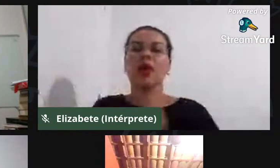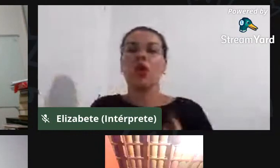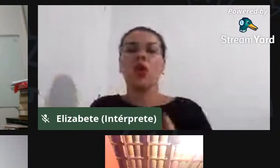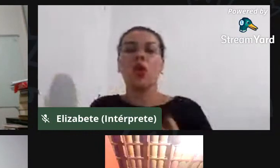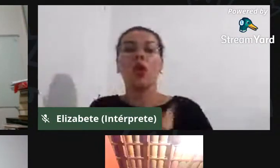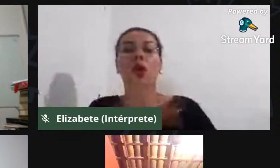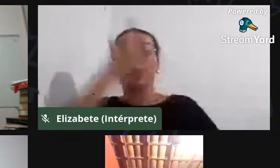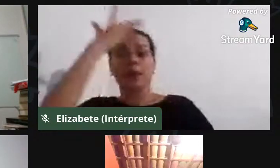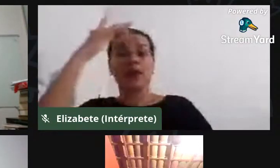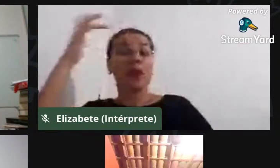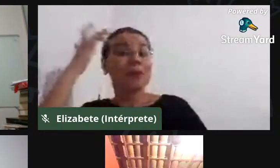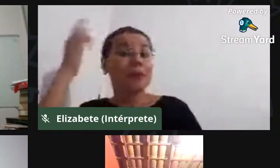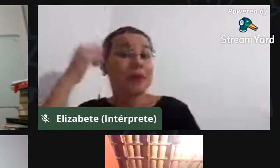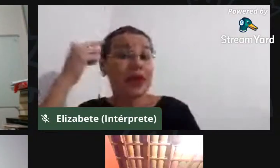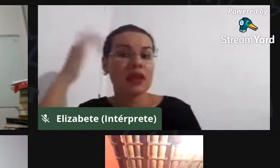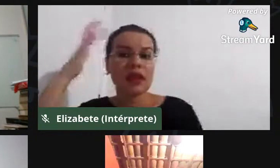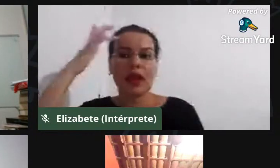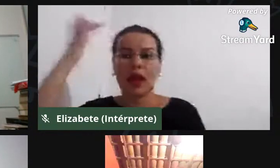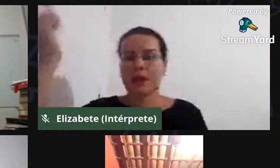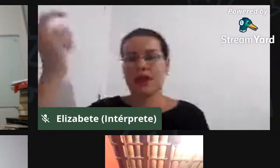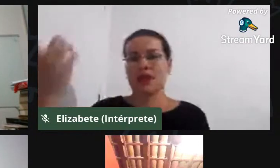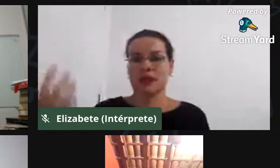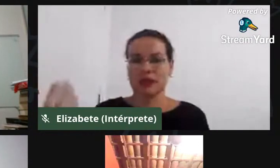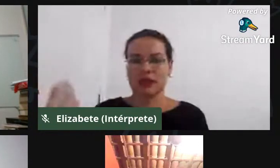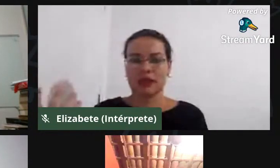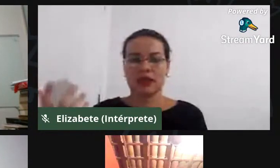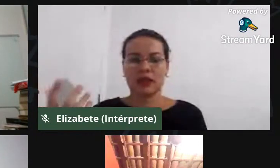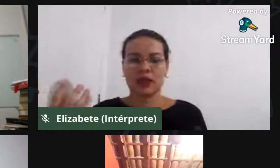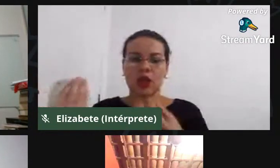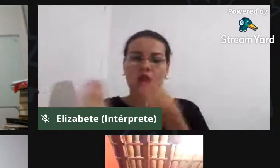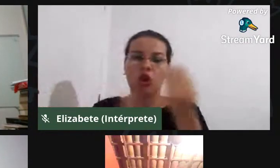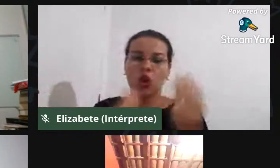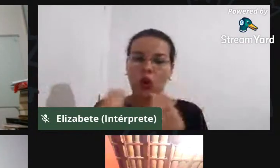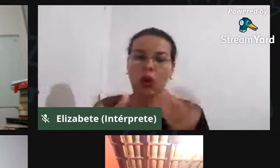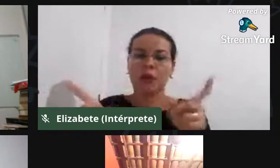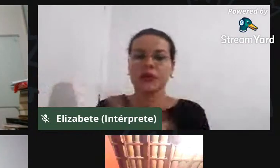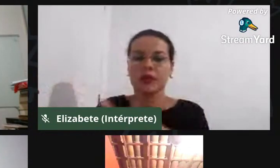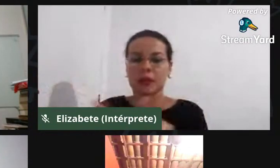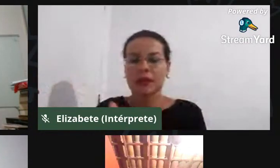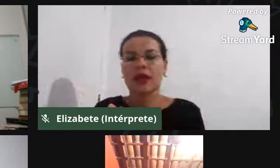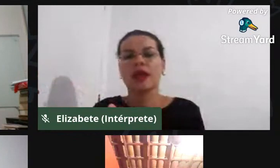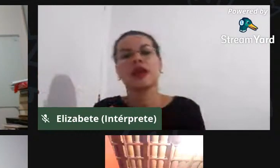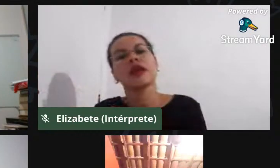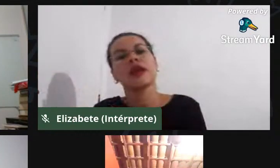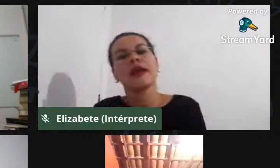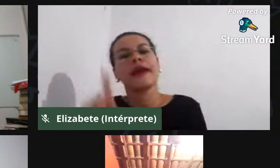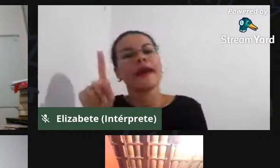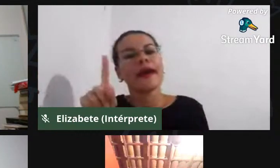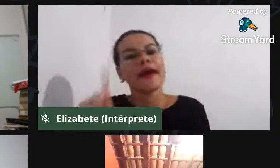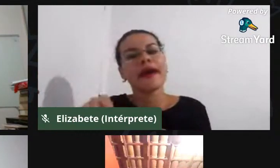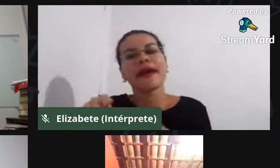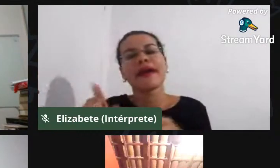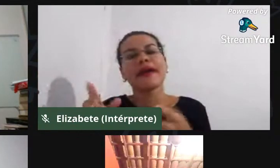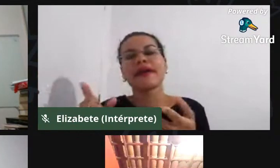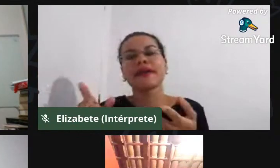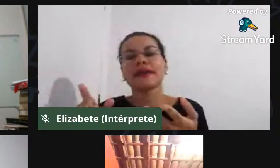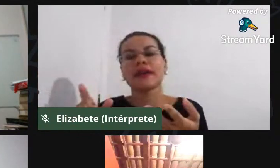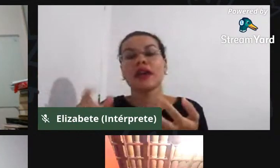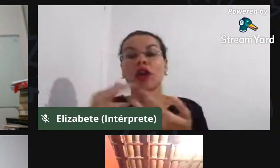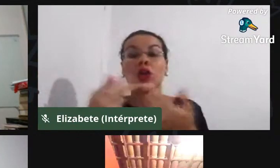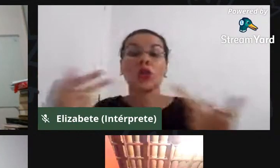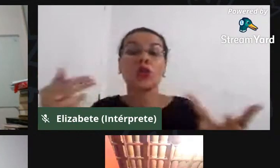não apontamento a partir de questões que já estão construídas como bases, que estão